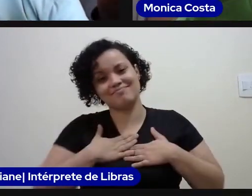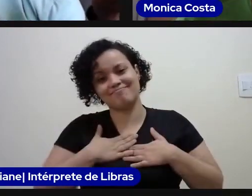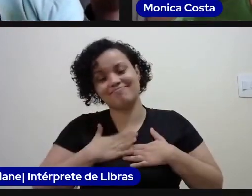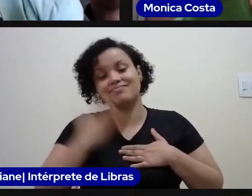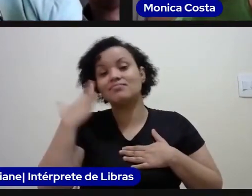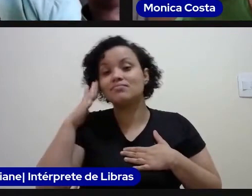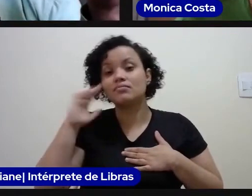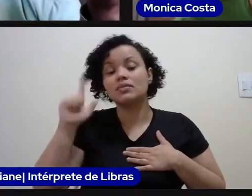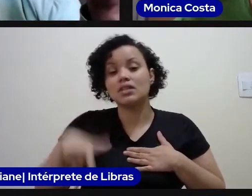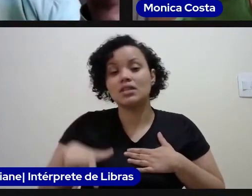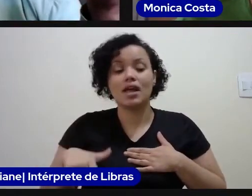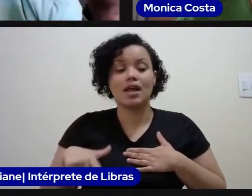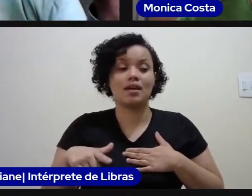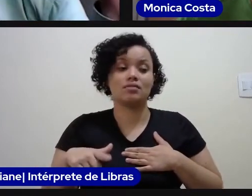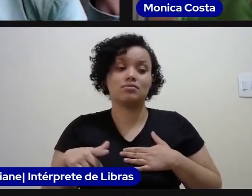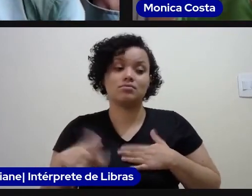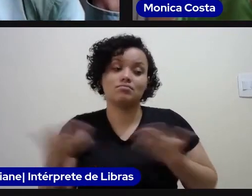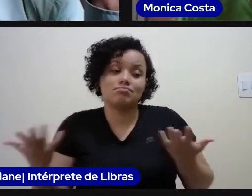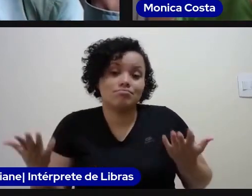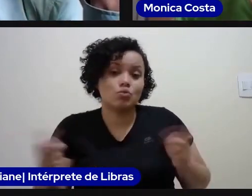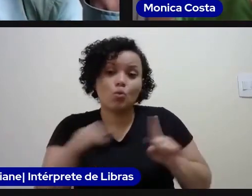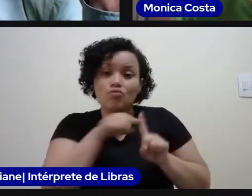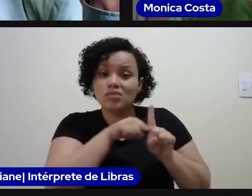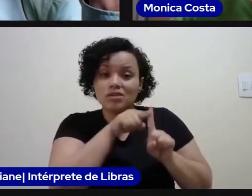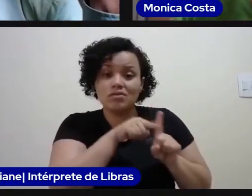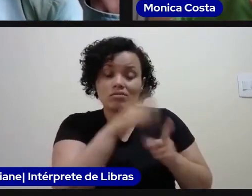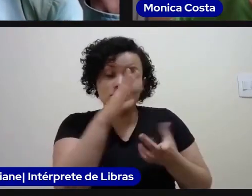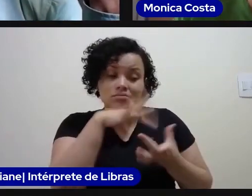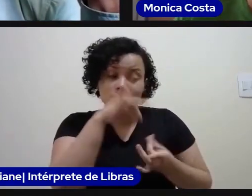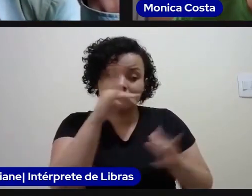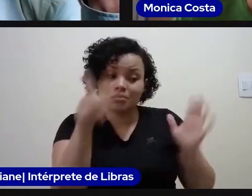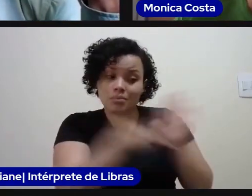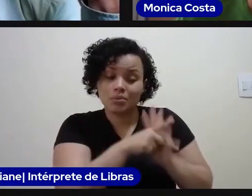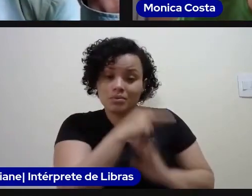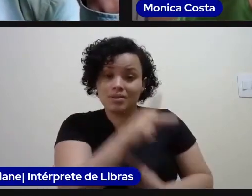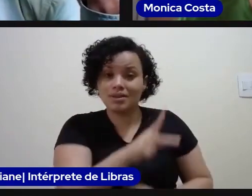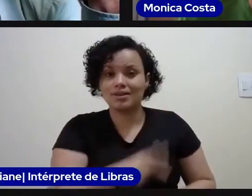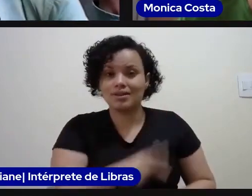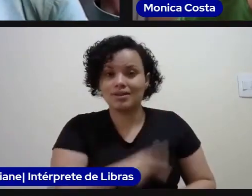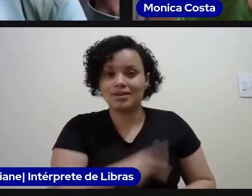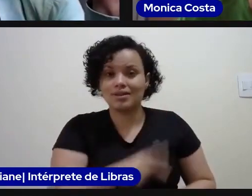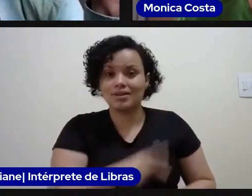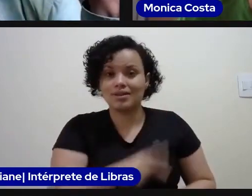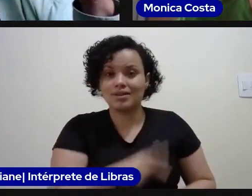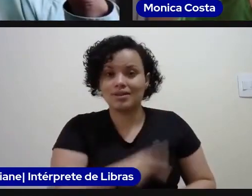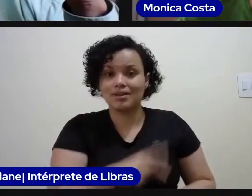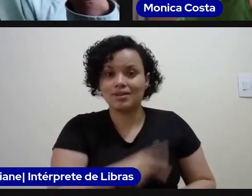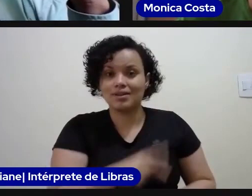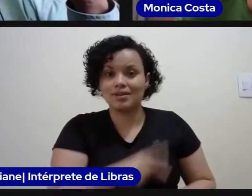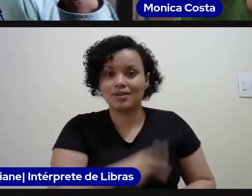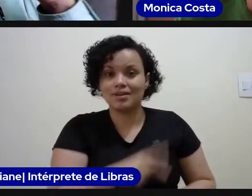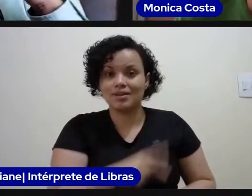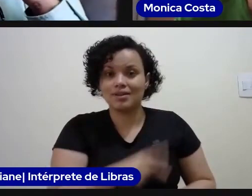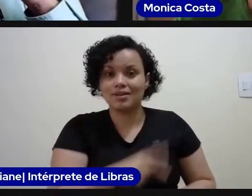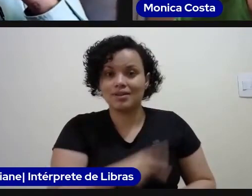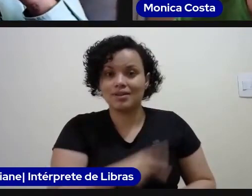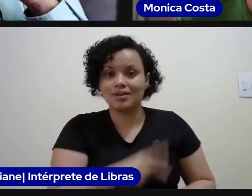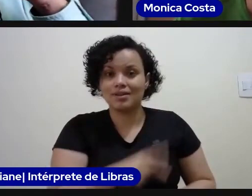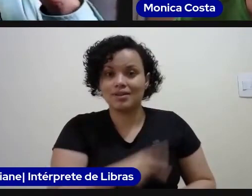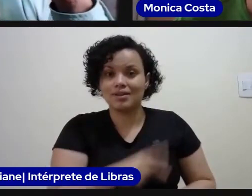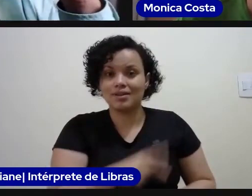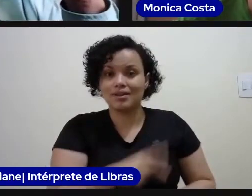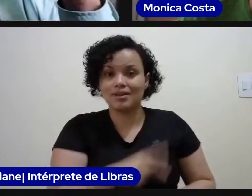condição espiritual de cada um de nós. O Cristo tem paciência conosco, então, tenhamos